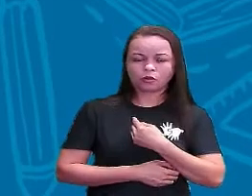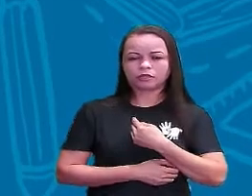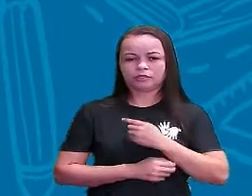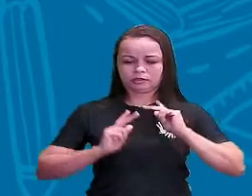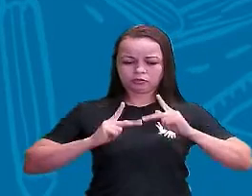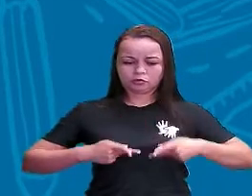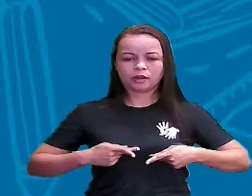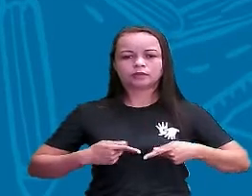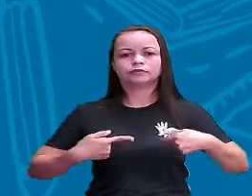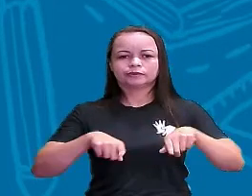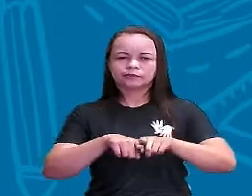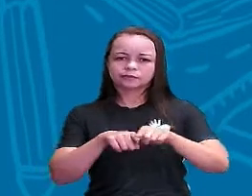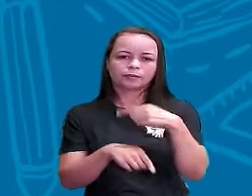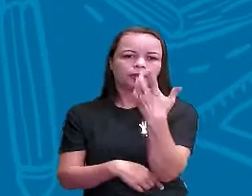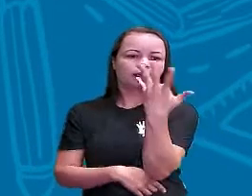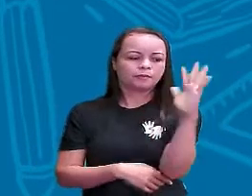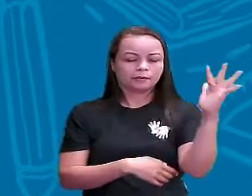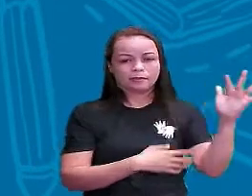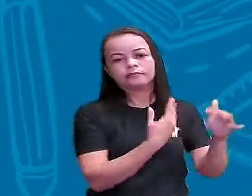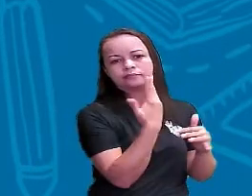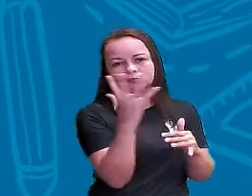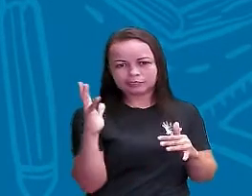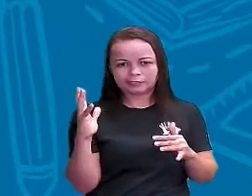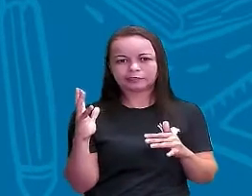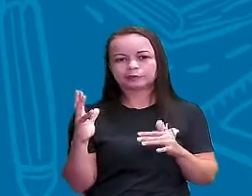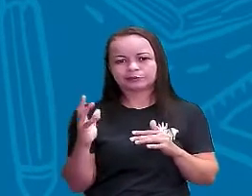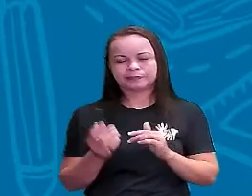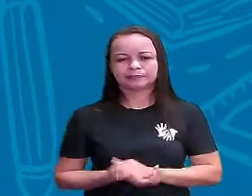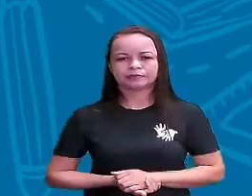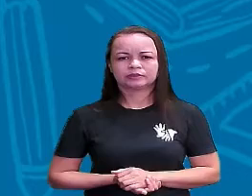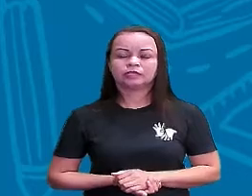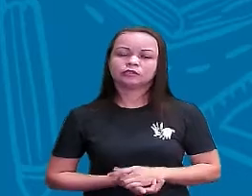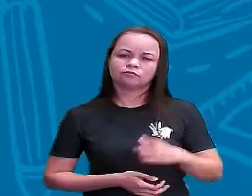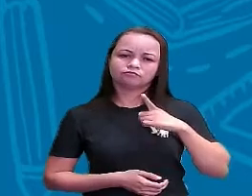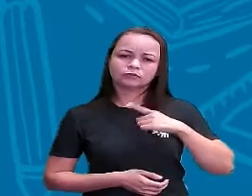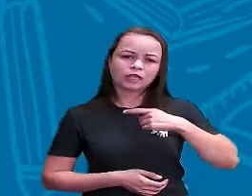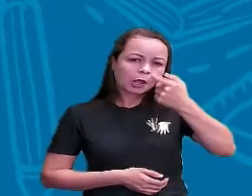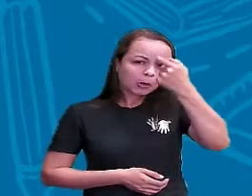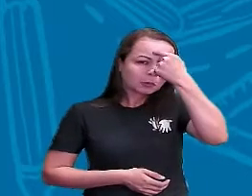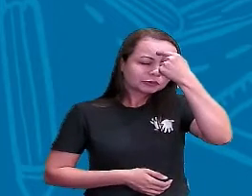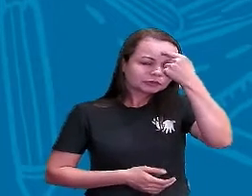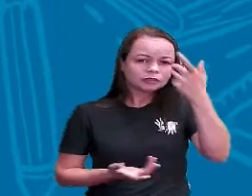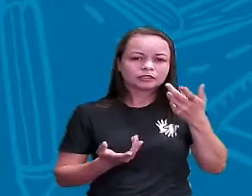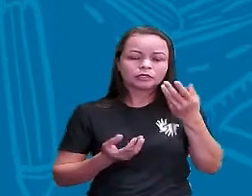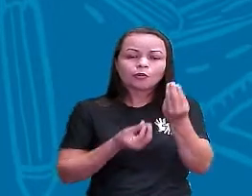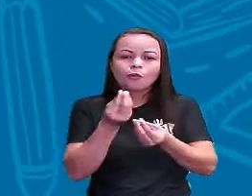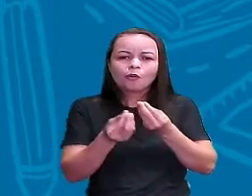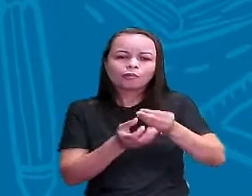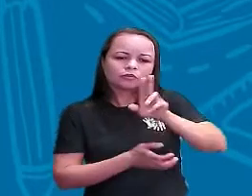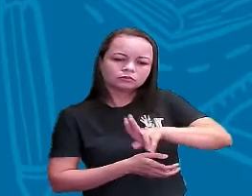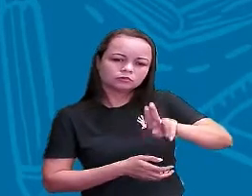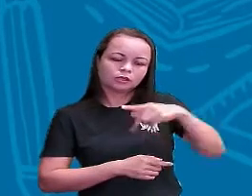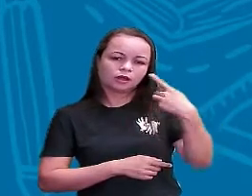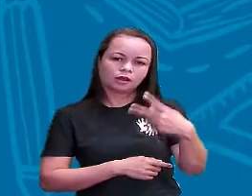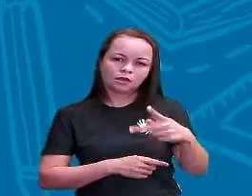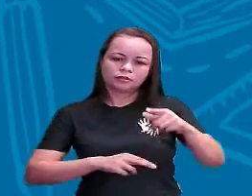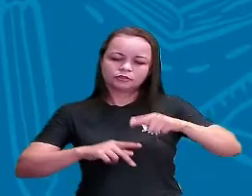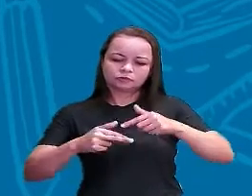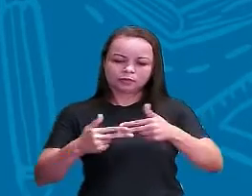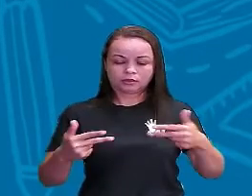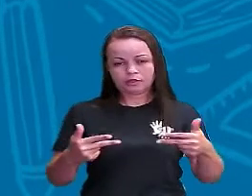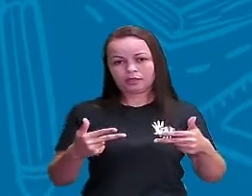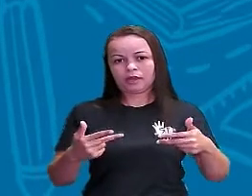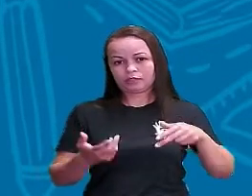Está certo? Então vamos ter consciência De como a gente está usando Esses materiais Para a fabricação E utilização Desses